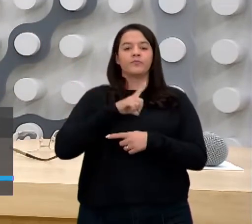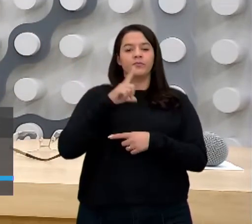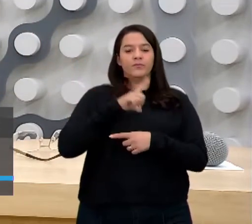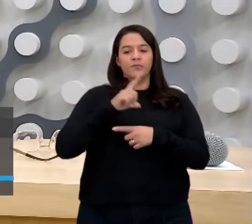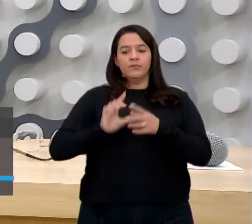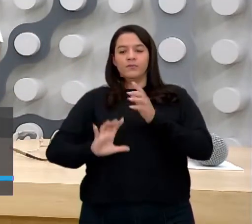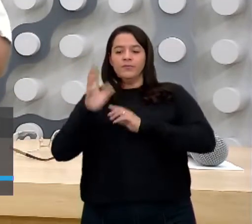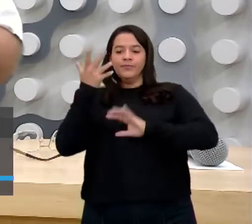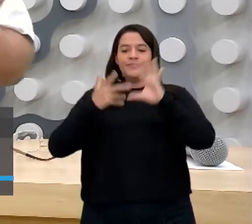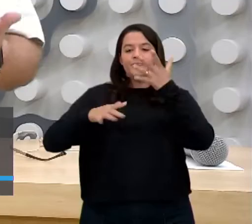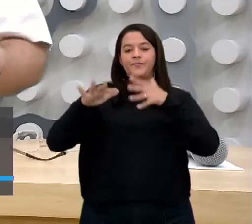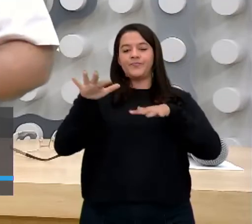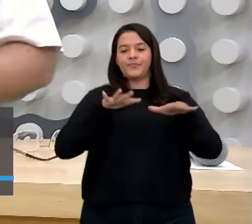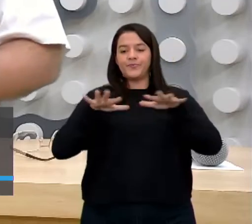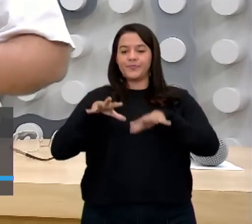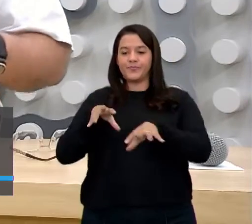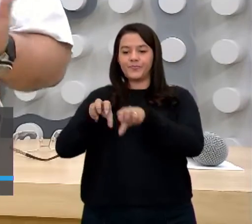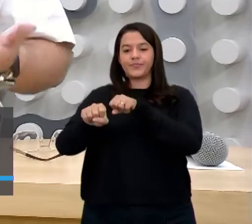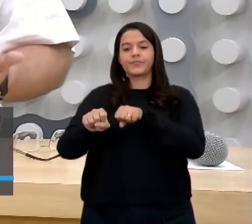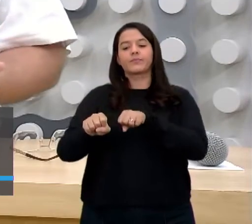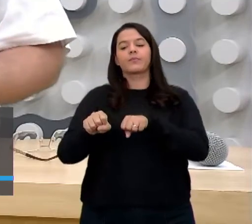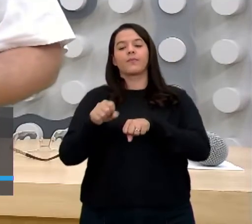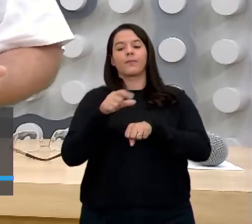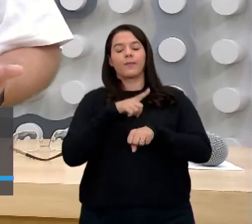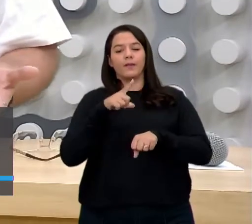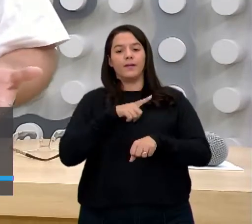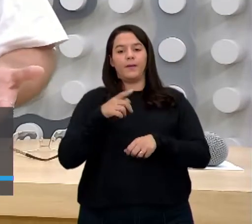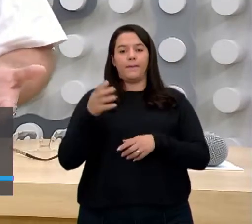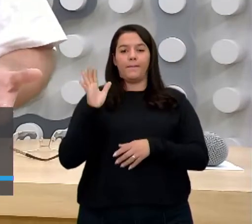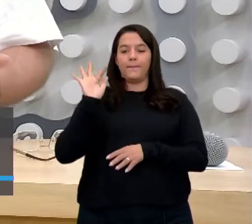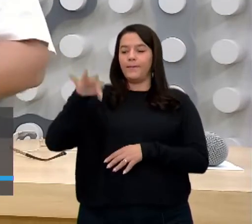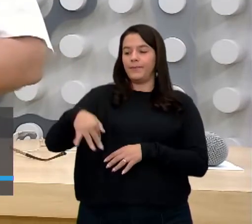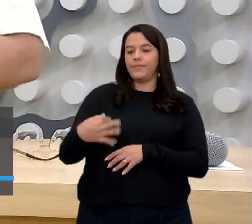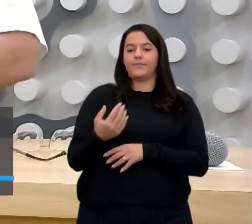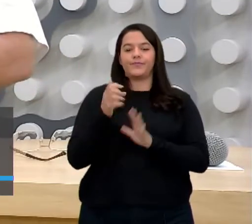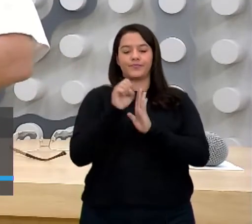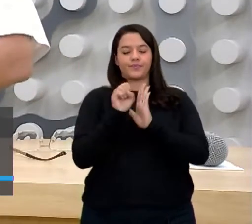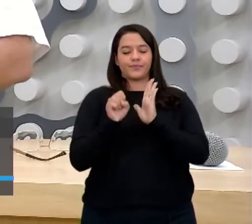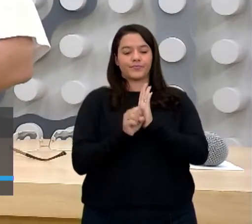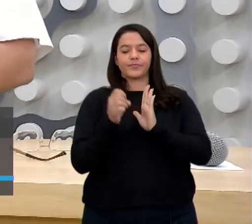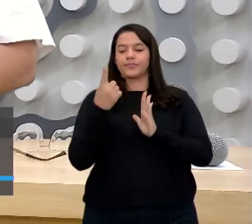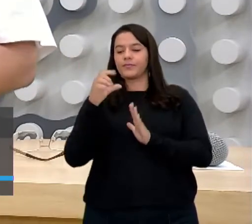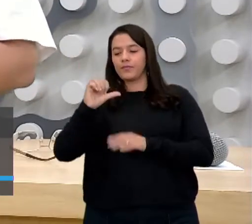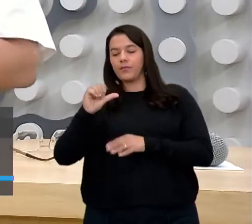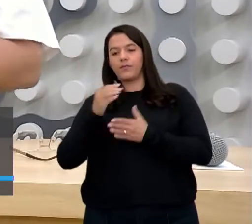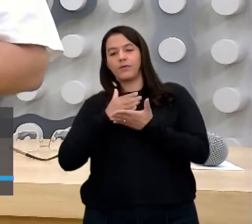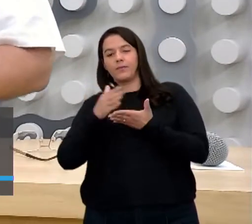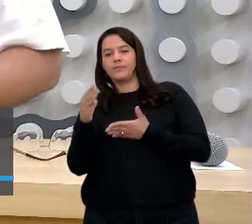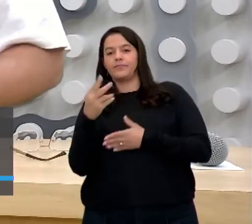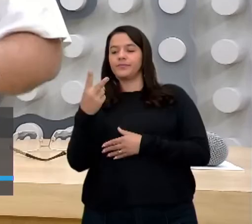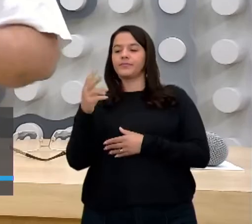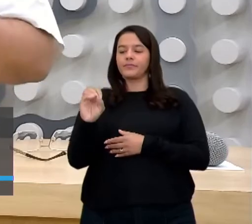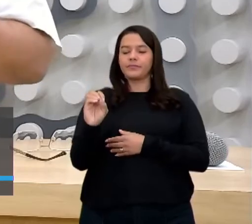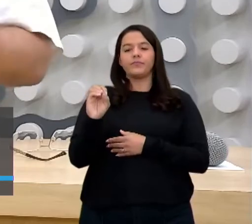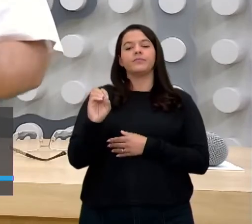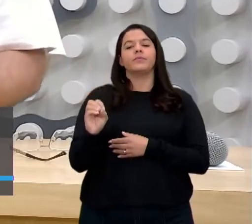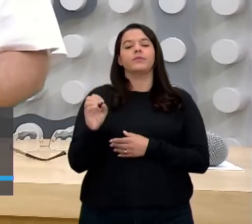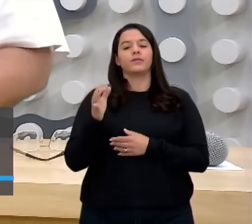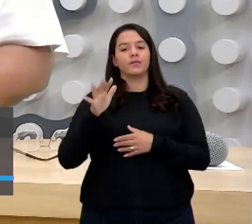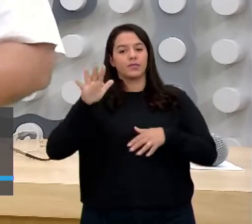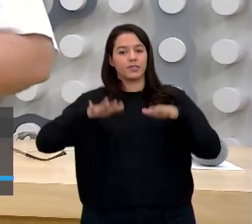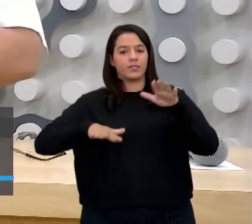de neocolonização, que foi a colonização no final do século XIX, início do século XX, com o imperialismo